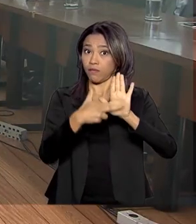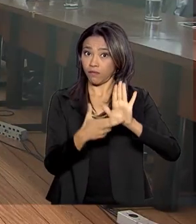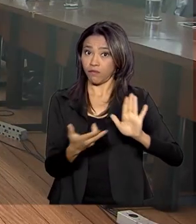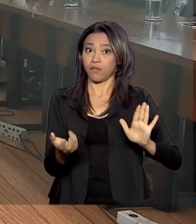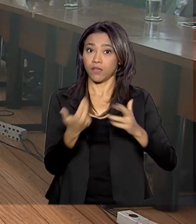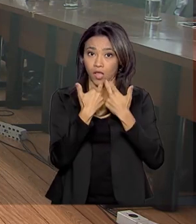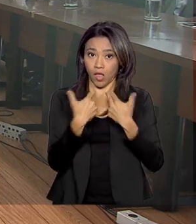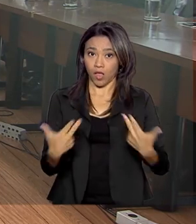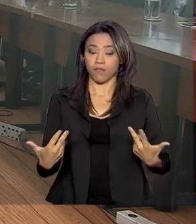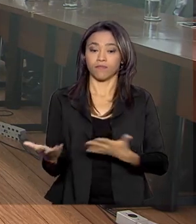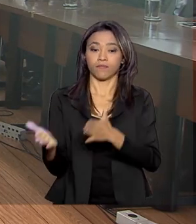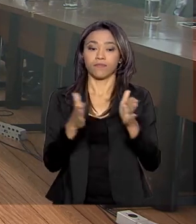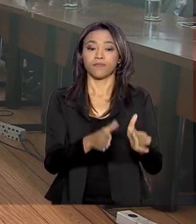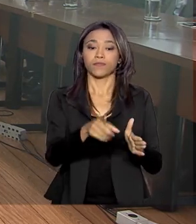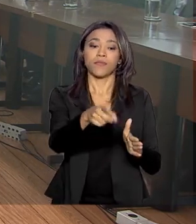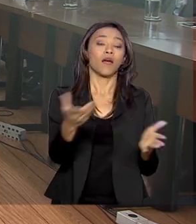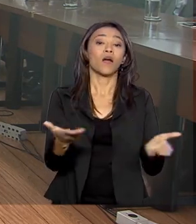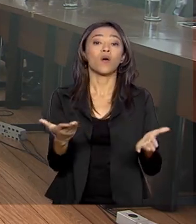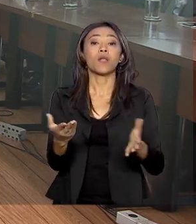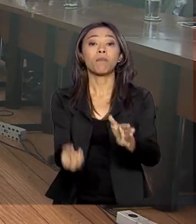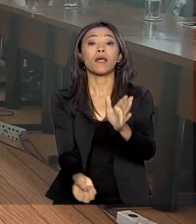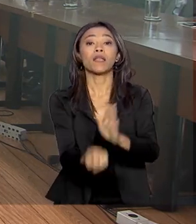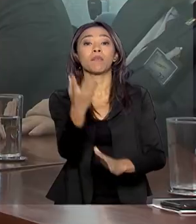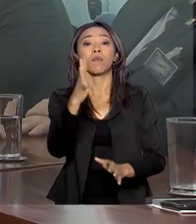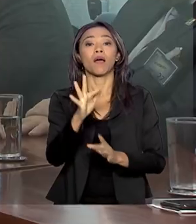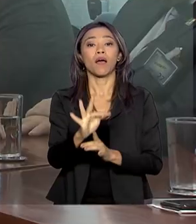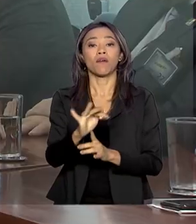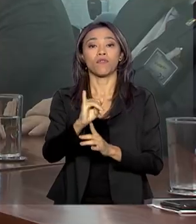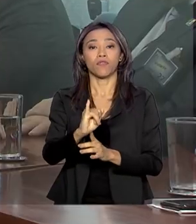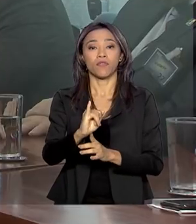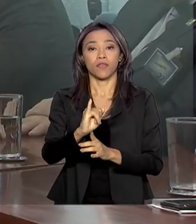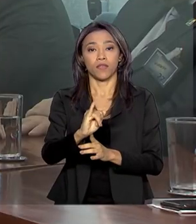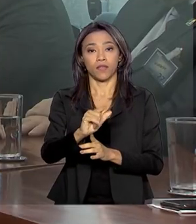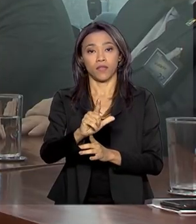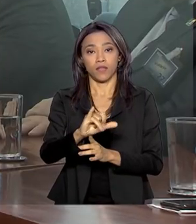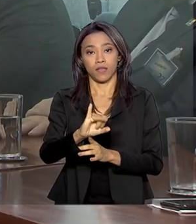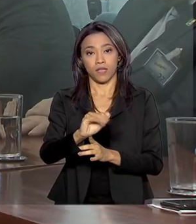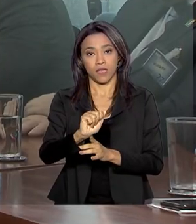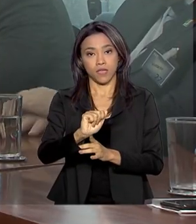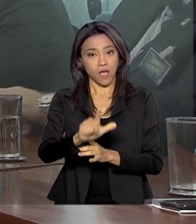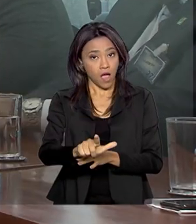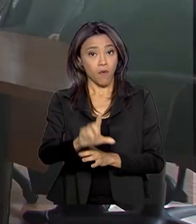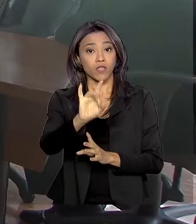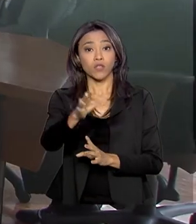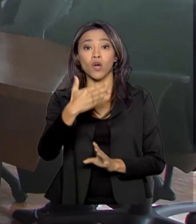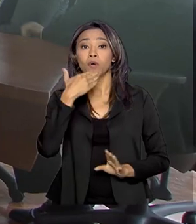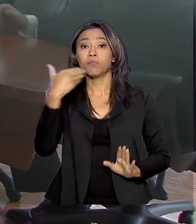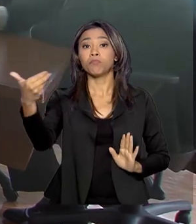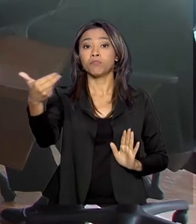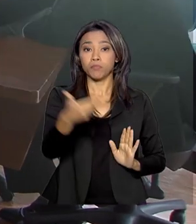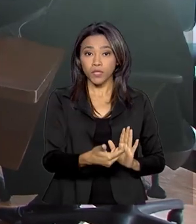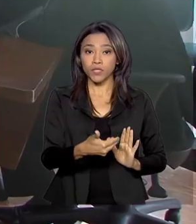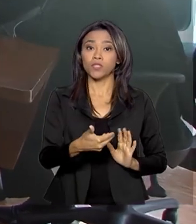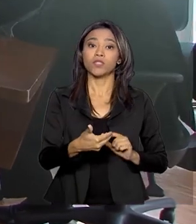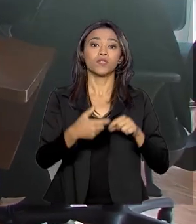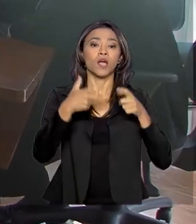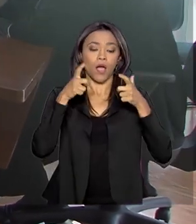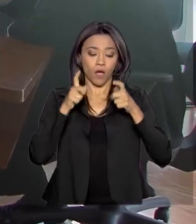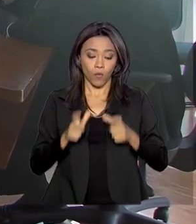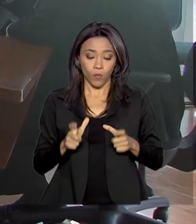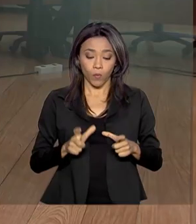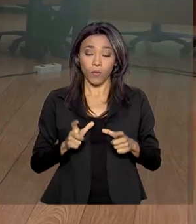Agora, para abrir uma filial da empresa em outro estado, basta apresentar o pedido na junta comercial em que a sede da empresa está